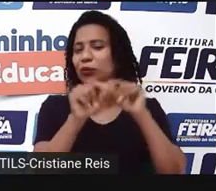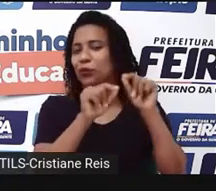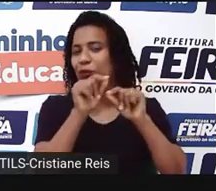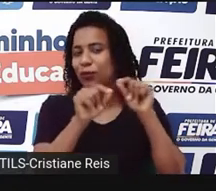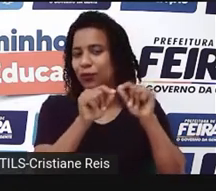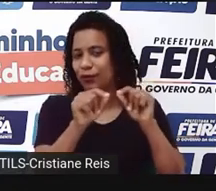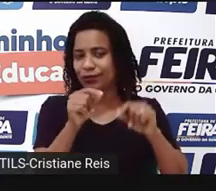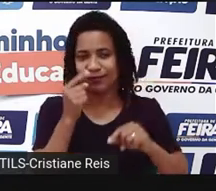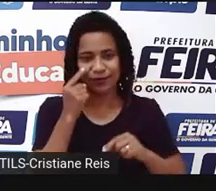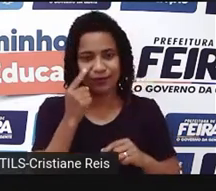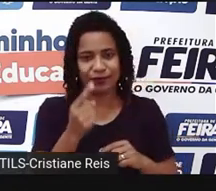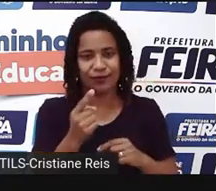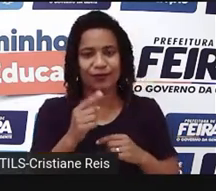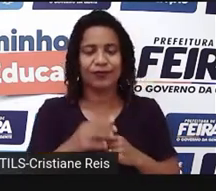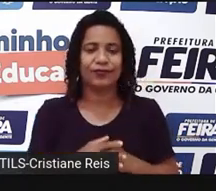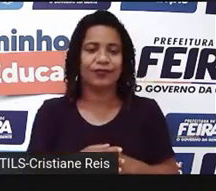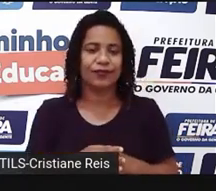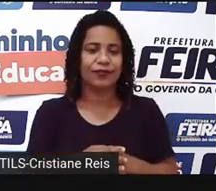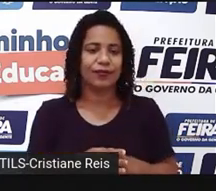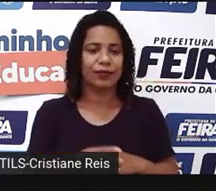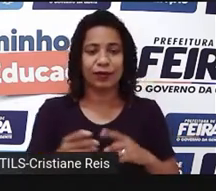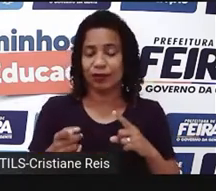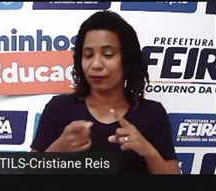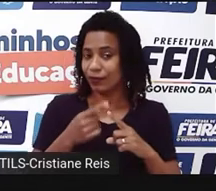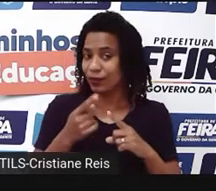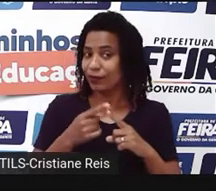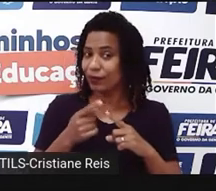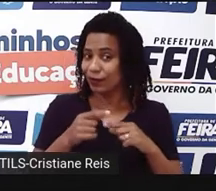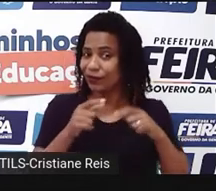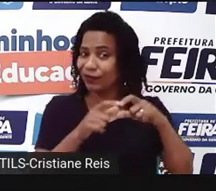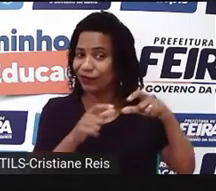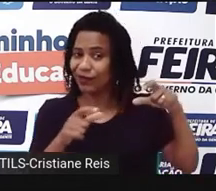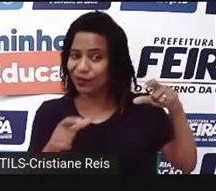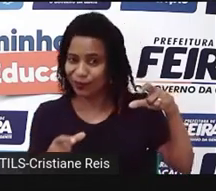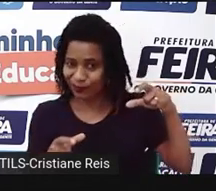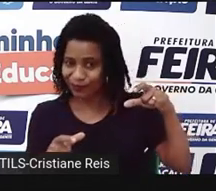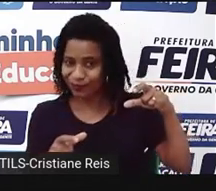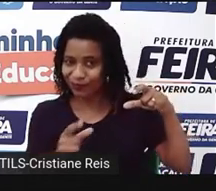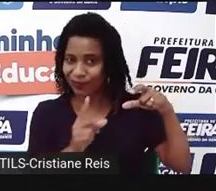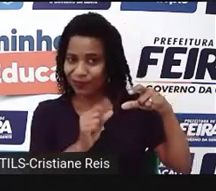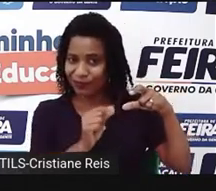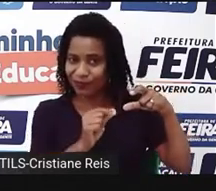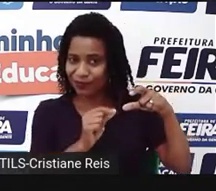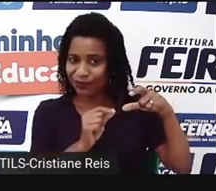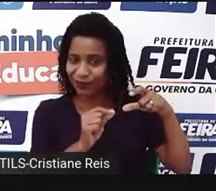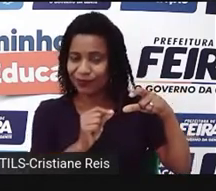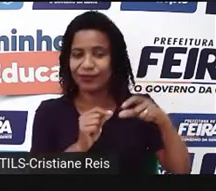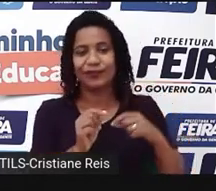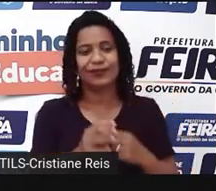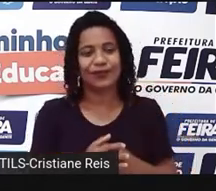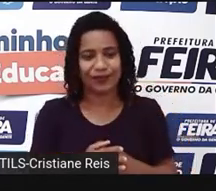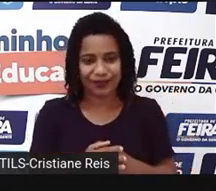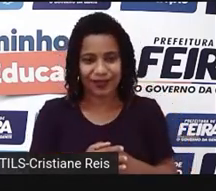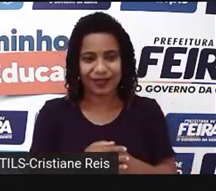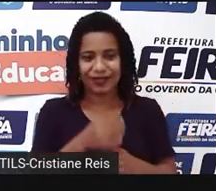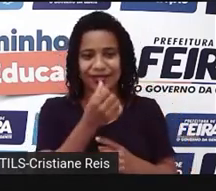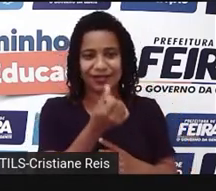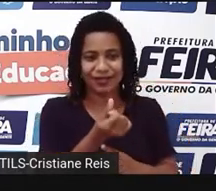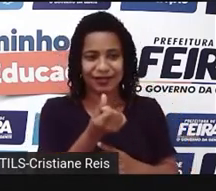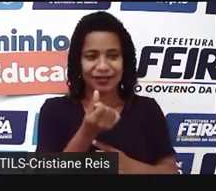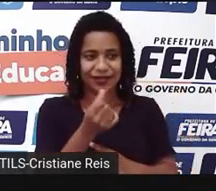observem. O primeiro valor que tem na nota fiscal, né? Que é 60 cents, 60